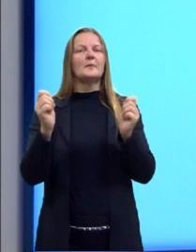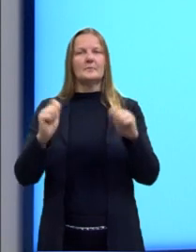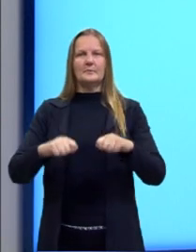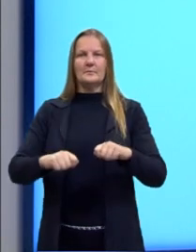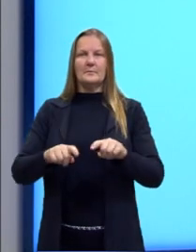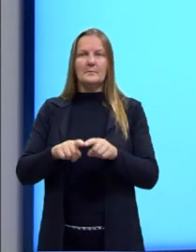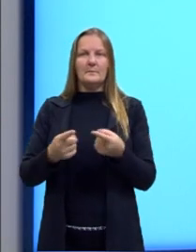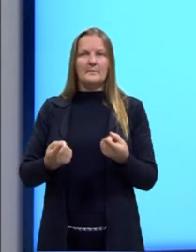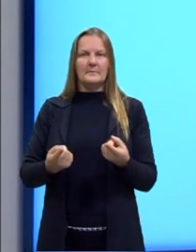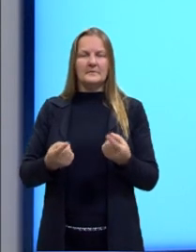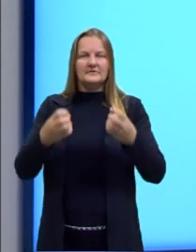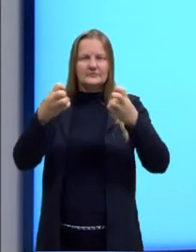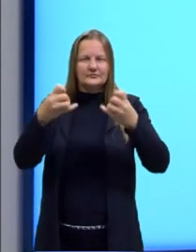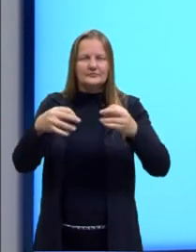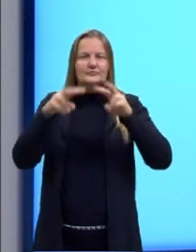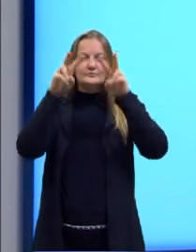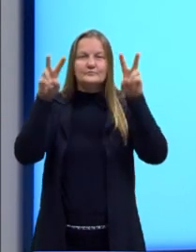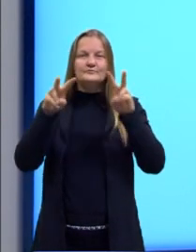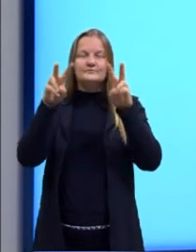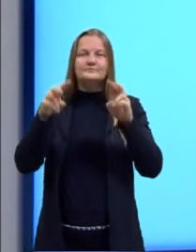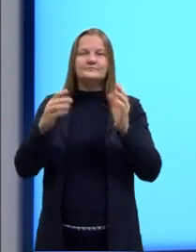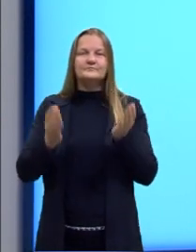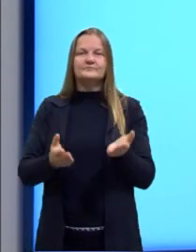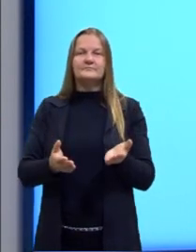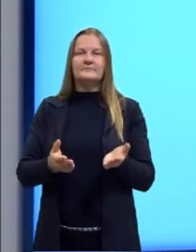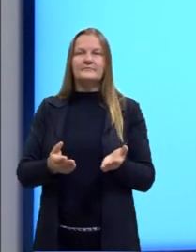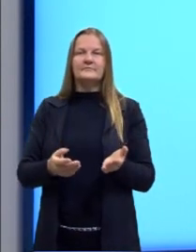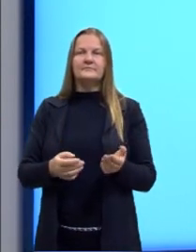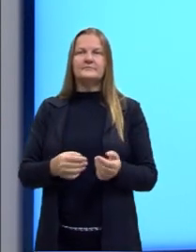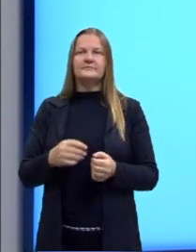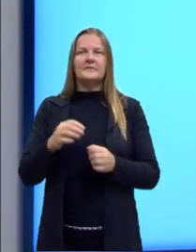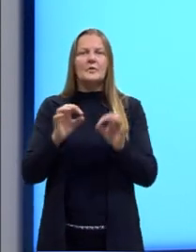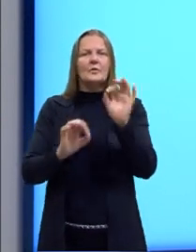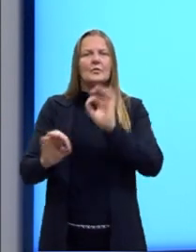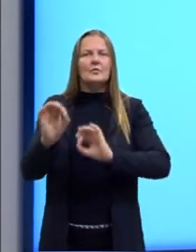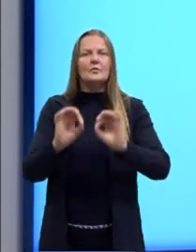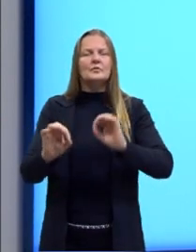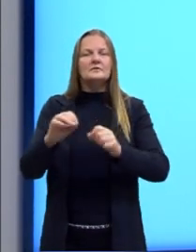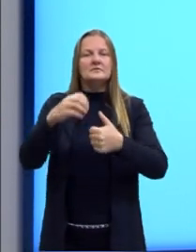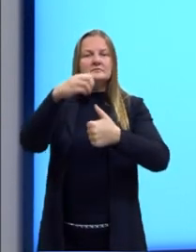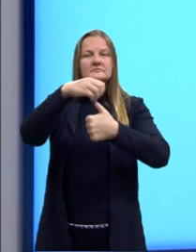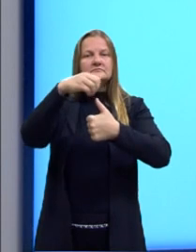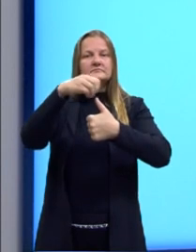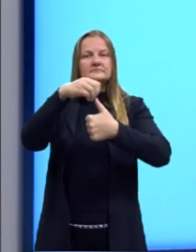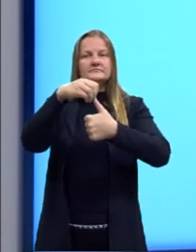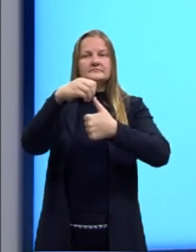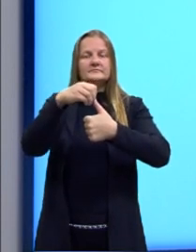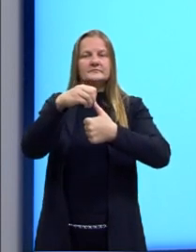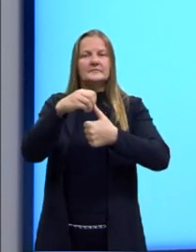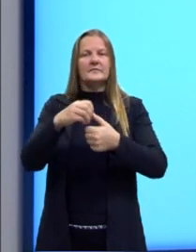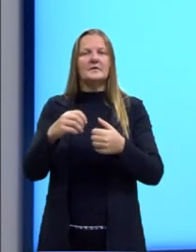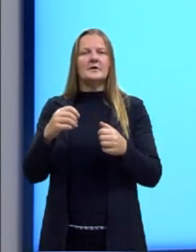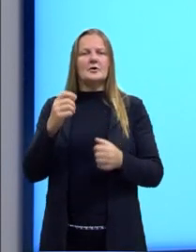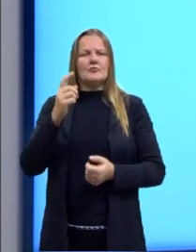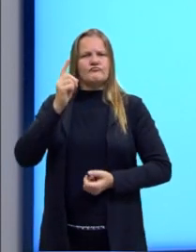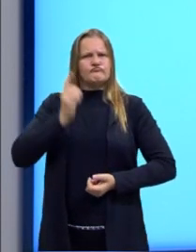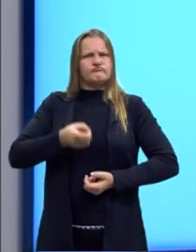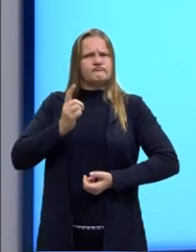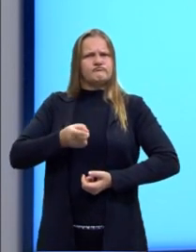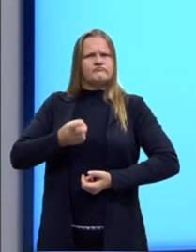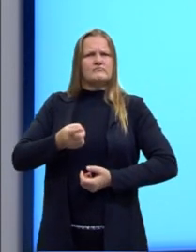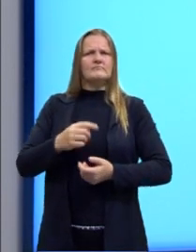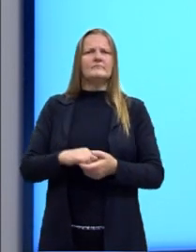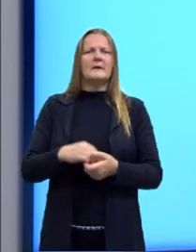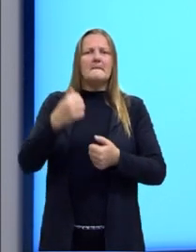Pois então, olha só. Aqui, eu emprego a zero condicional pra quê? Pra dar ordens, eu posso